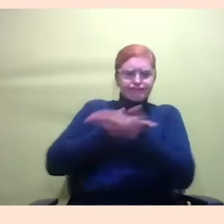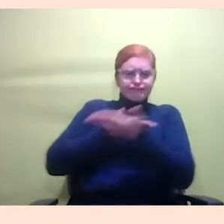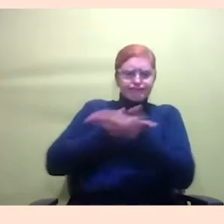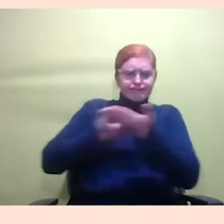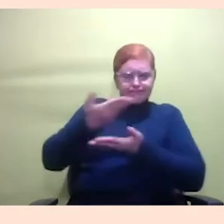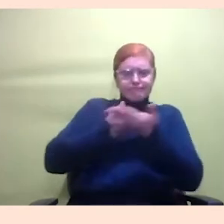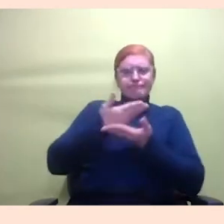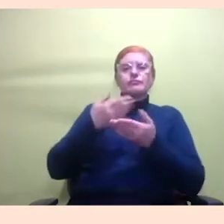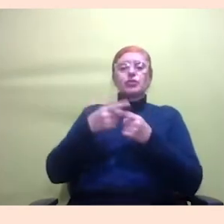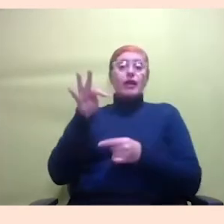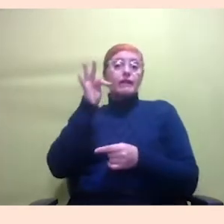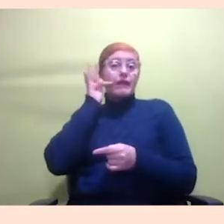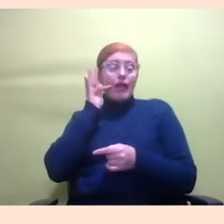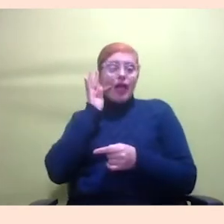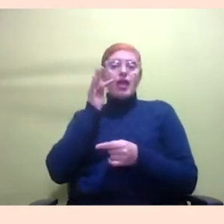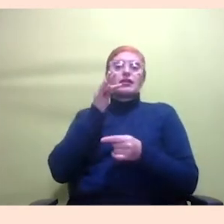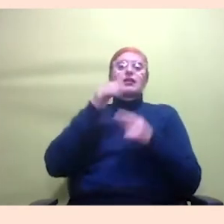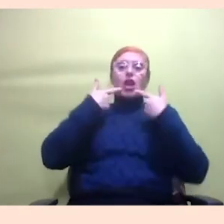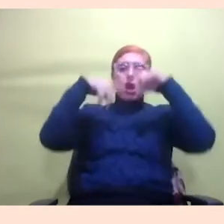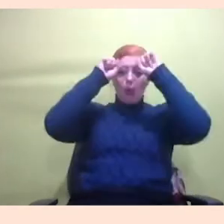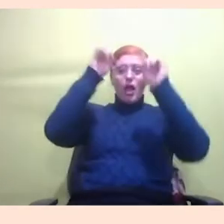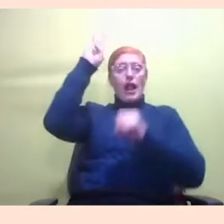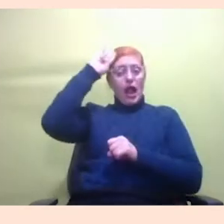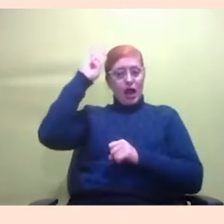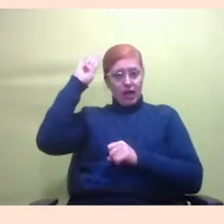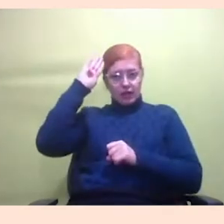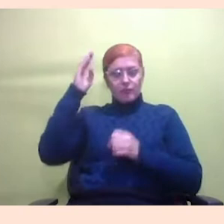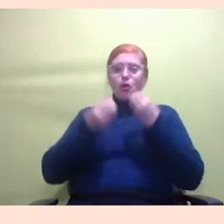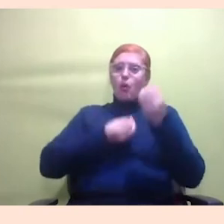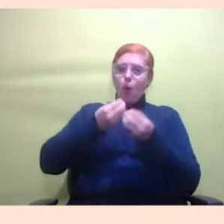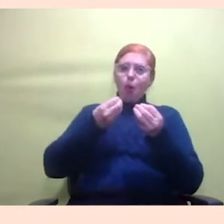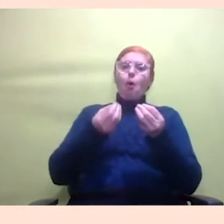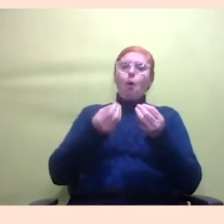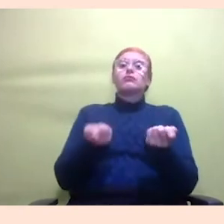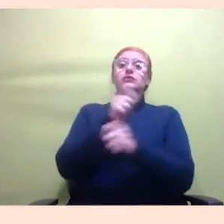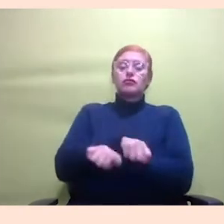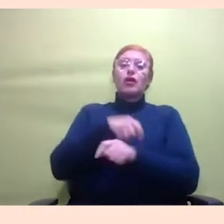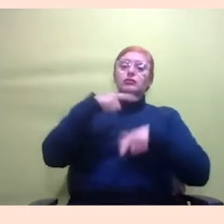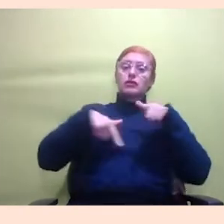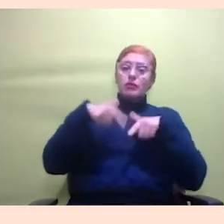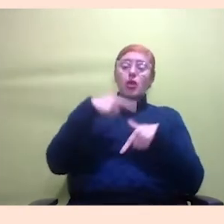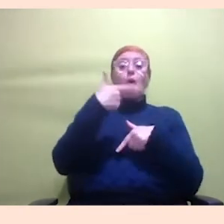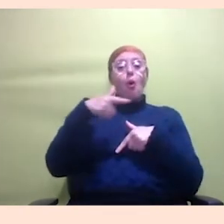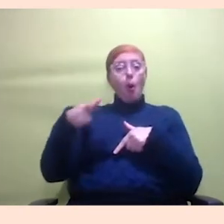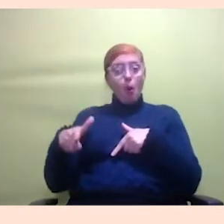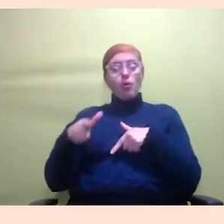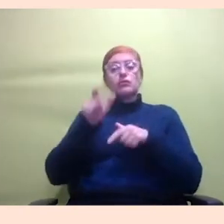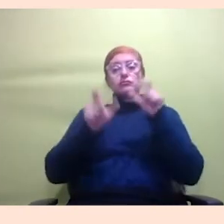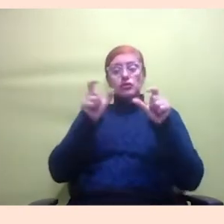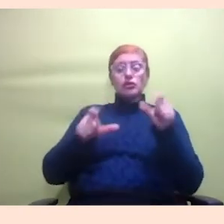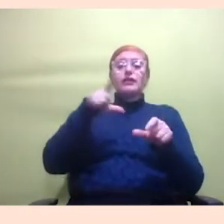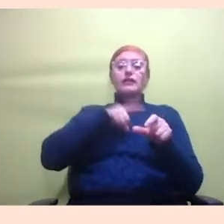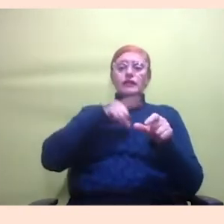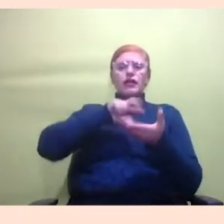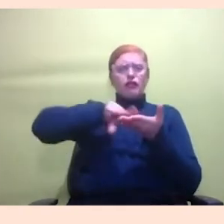linguagem acadêmica de como adequar esse trabalho outras pessoas vêm com outros tipos de conhecimento então a gente vai